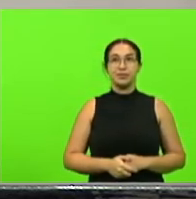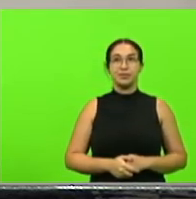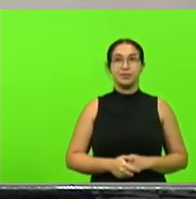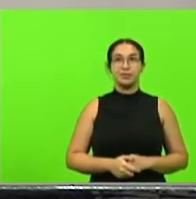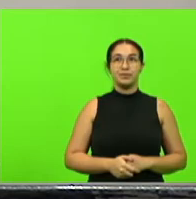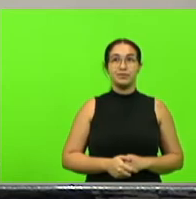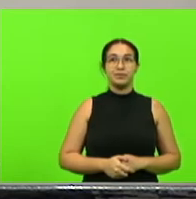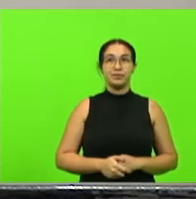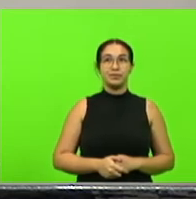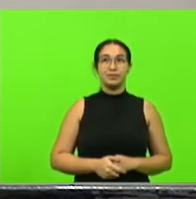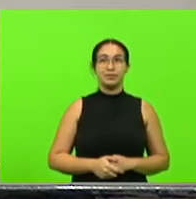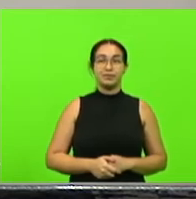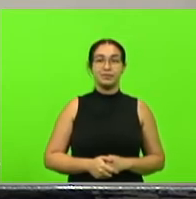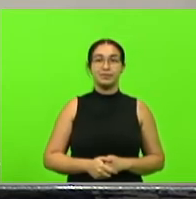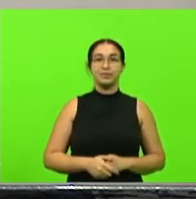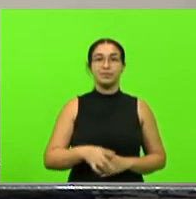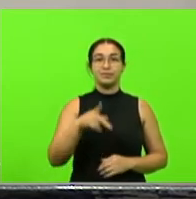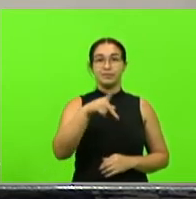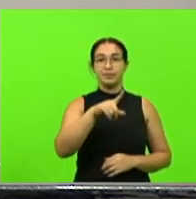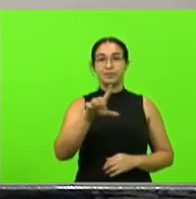pertence ao PL